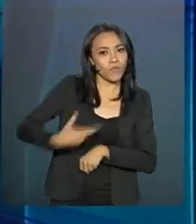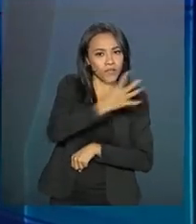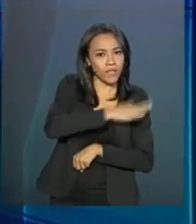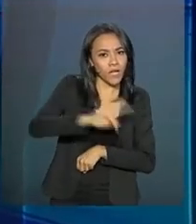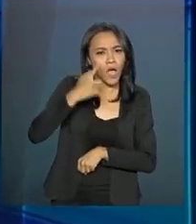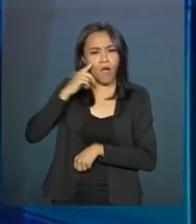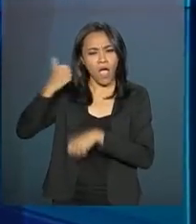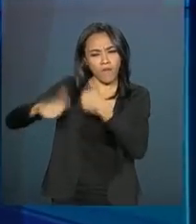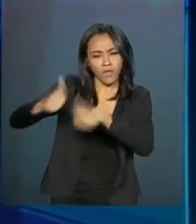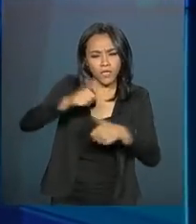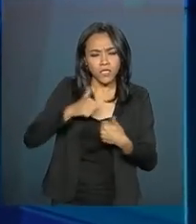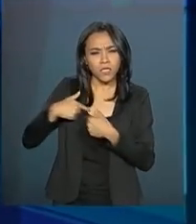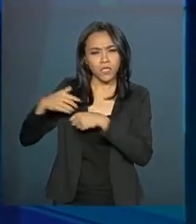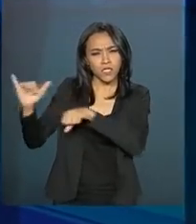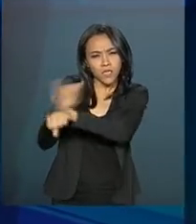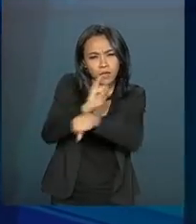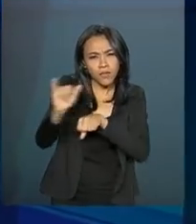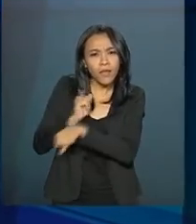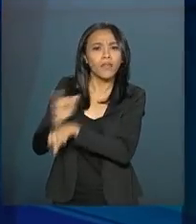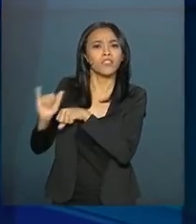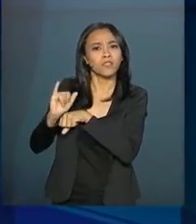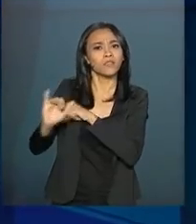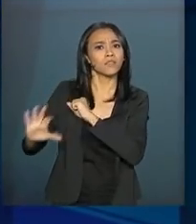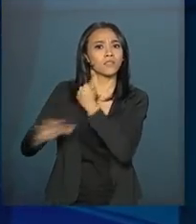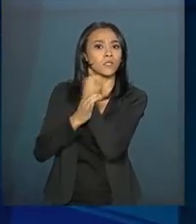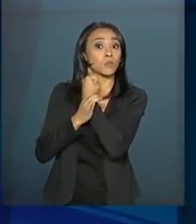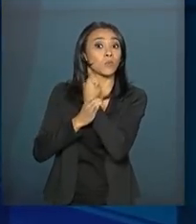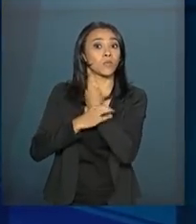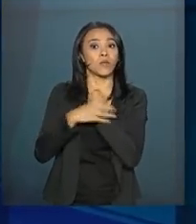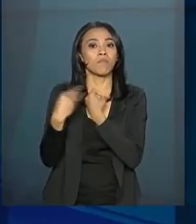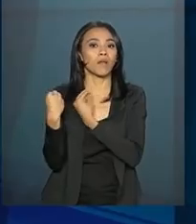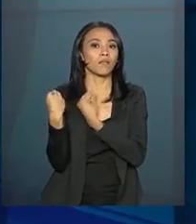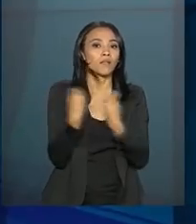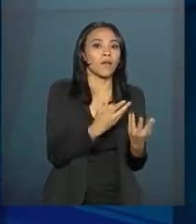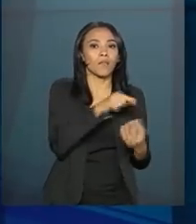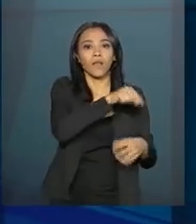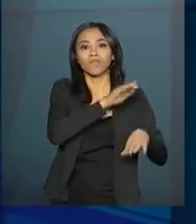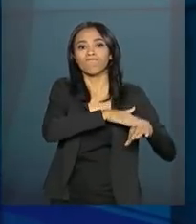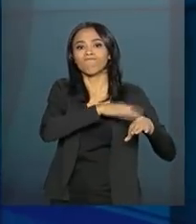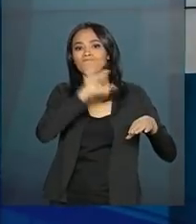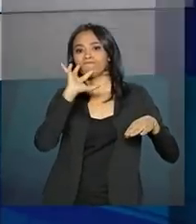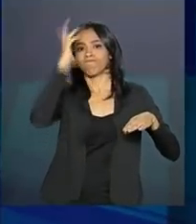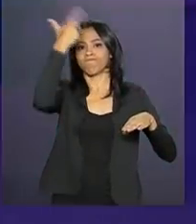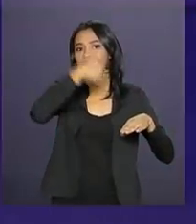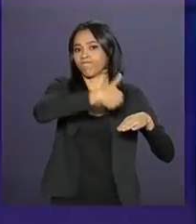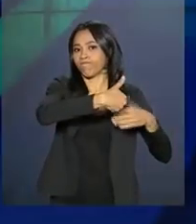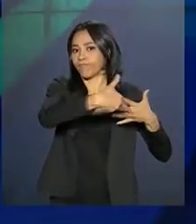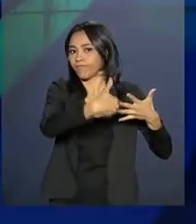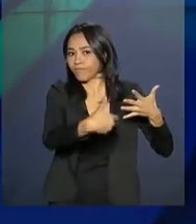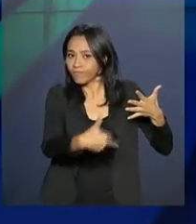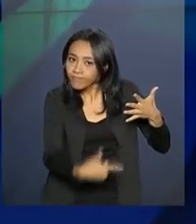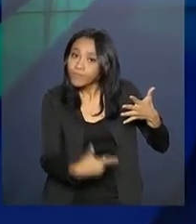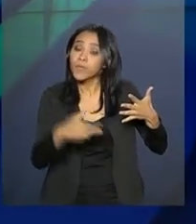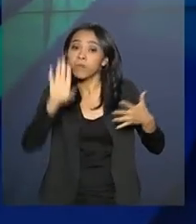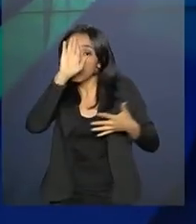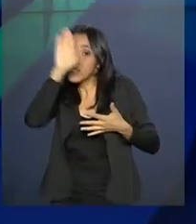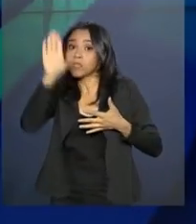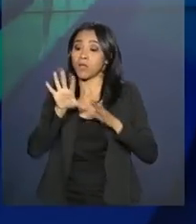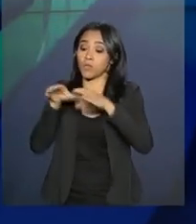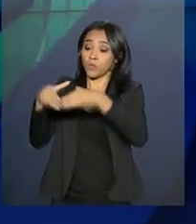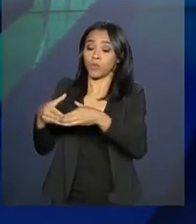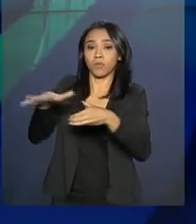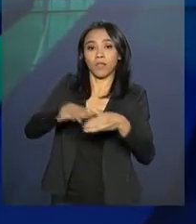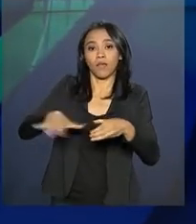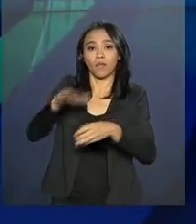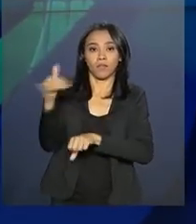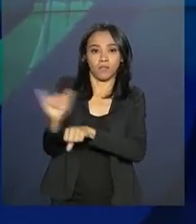e análises estratégicas e confiáveis nas tomadas de decisão. Entre as atuações prioritárias do gabinete estão as áreas